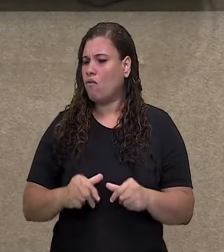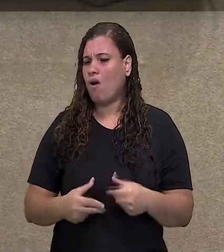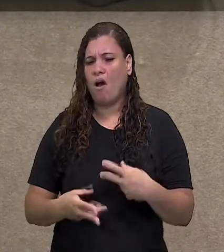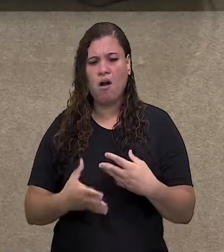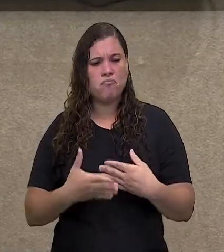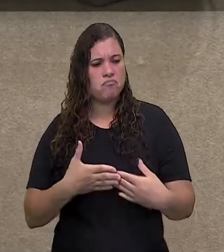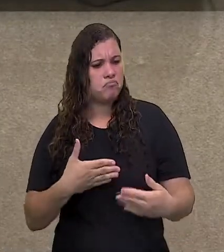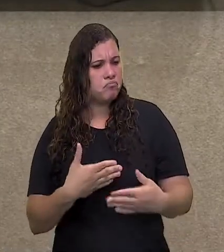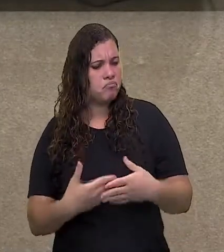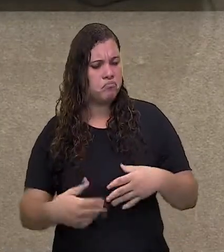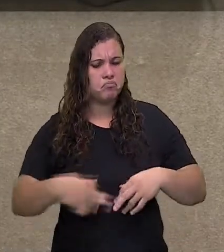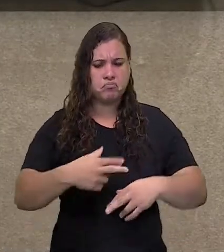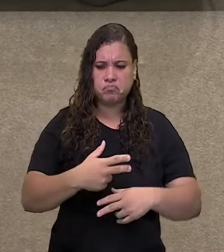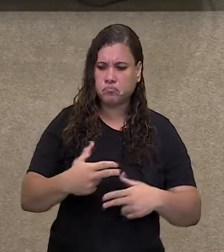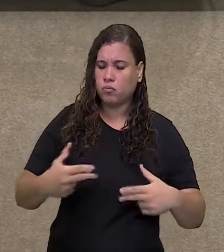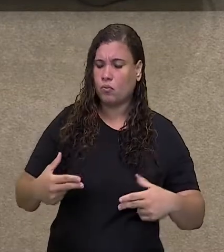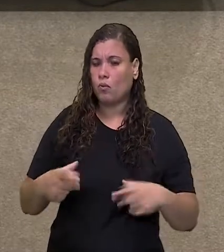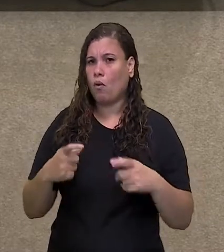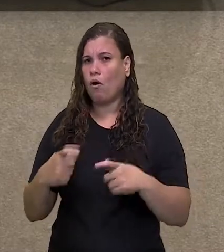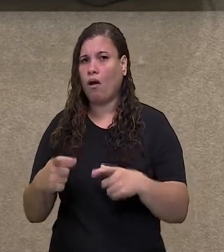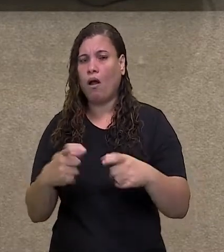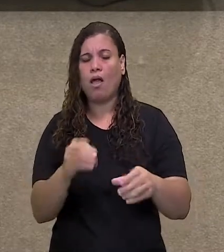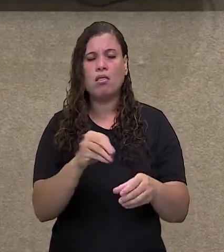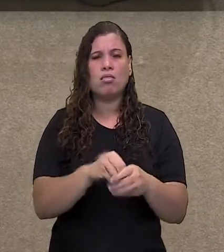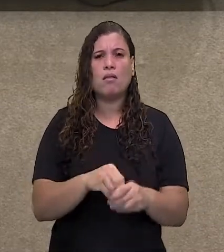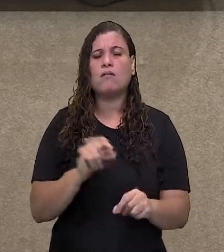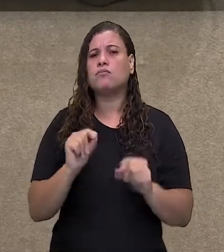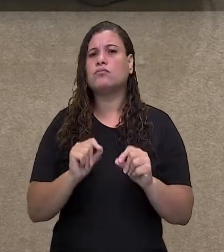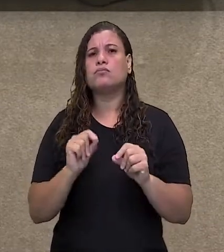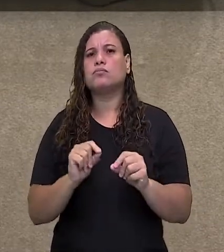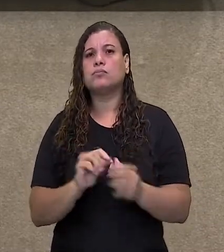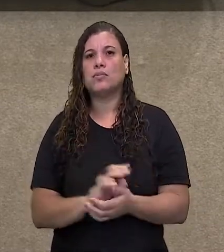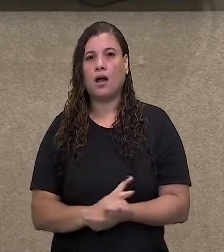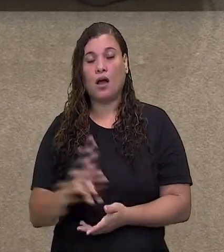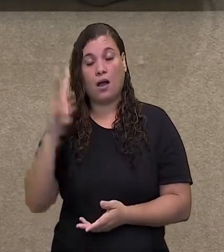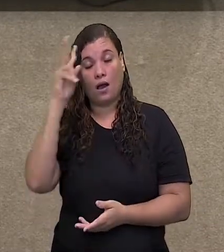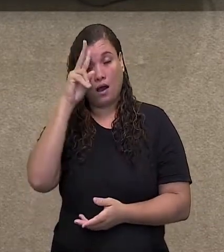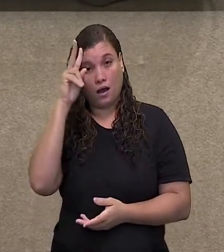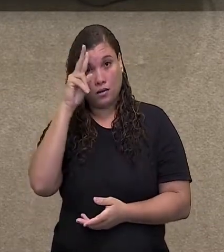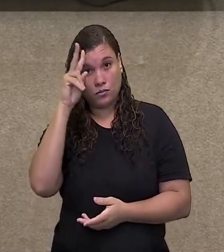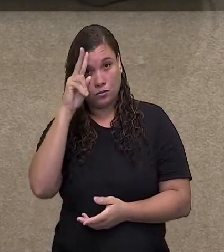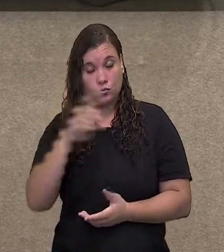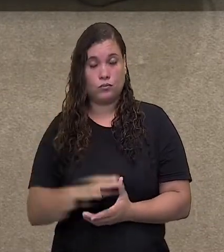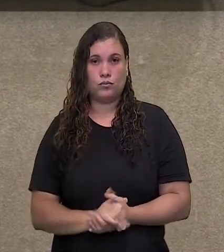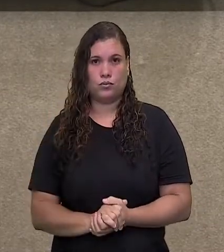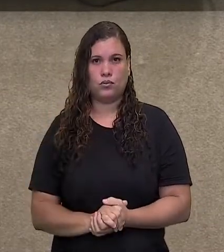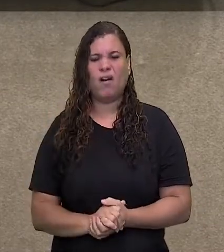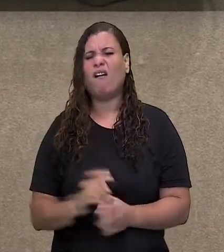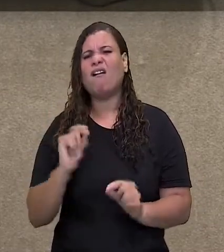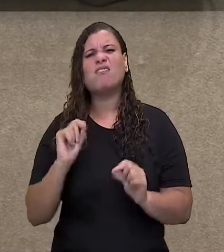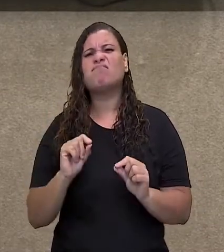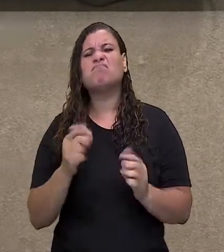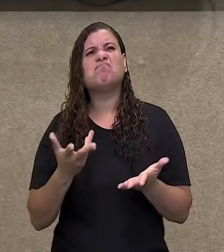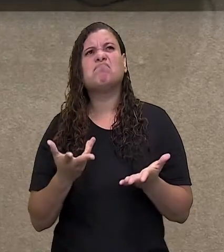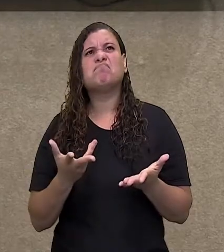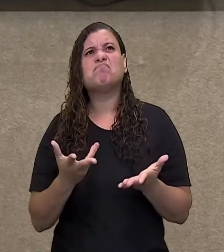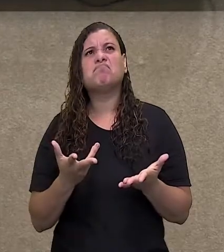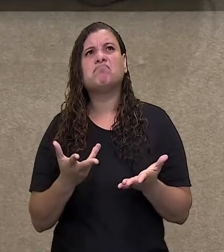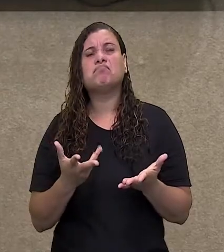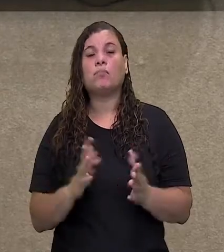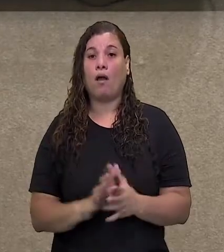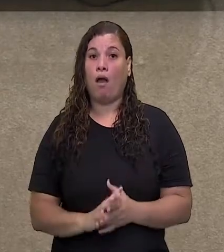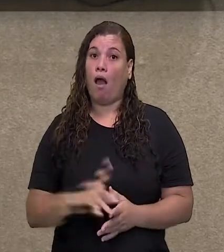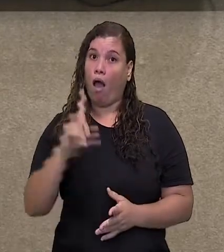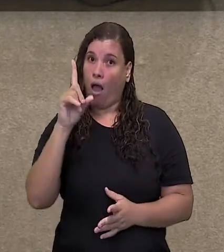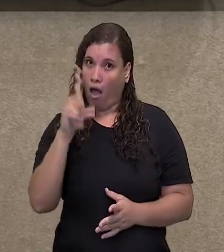ser caracterizado como patrimônio histórico? O que é um patrimônio histórico? Ele é um bem ou ele pode ser